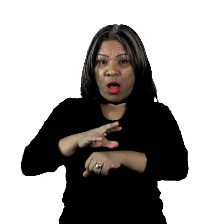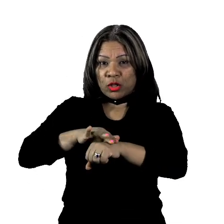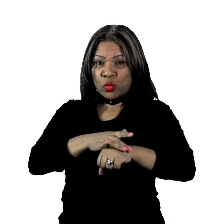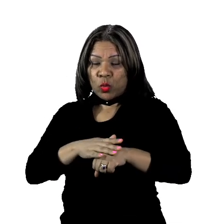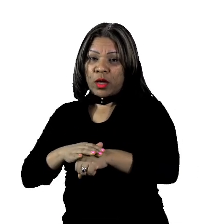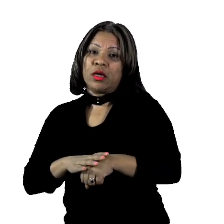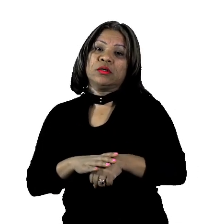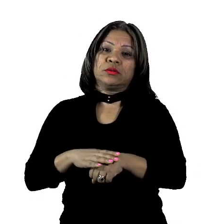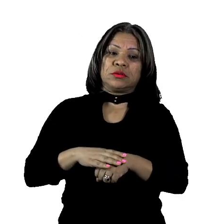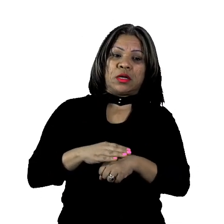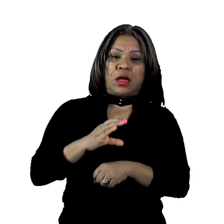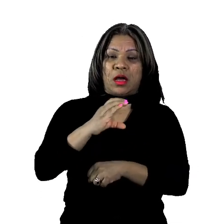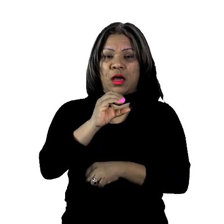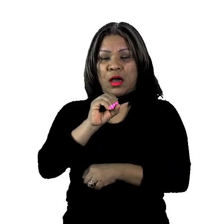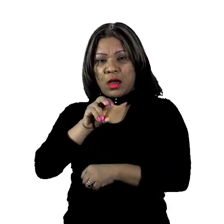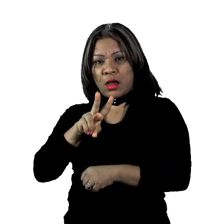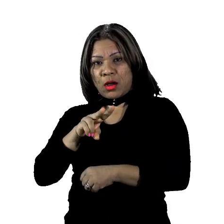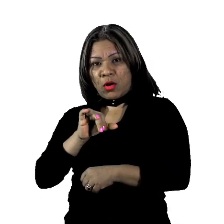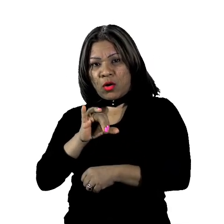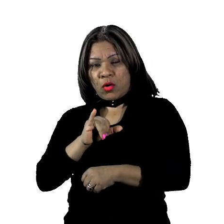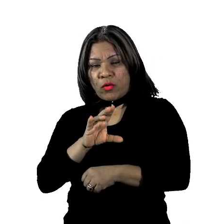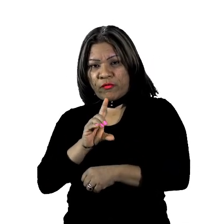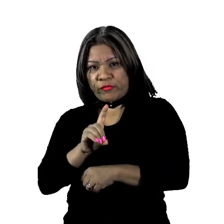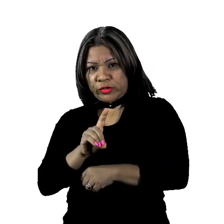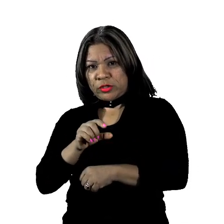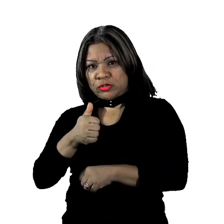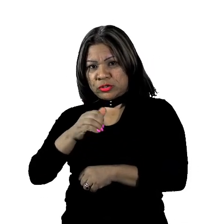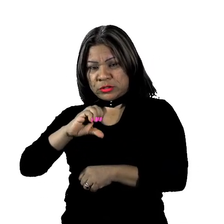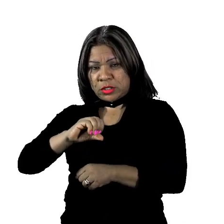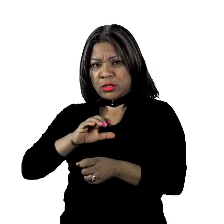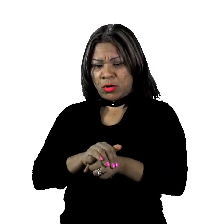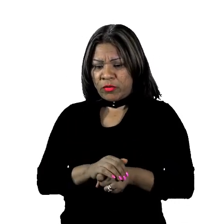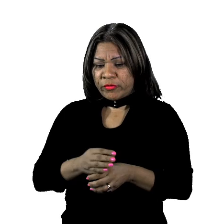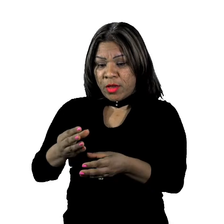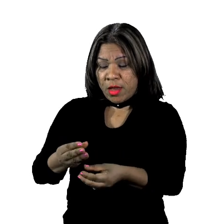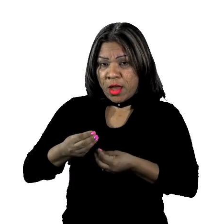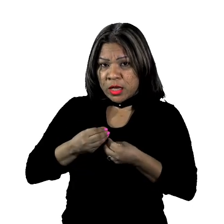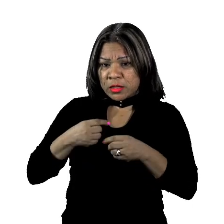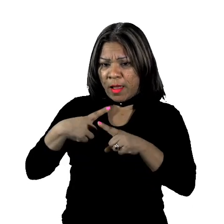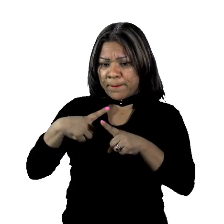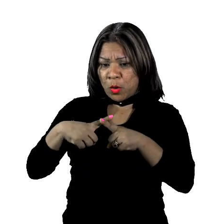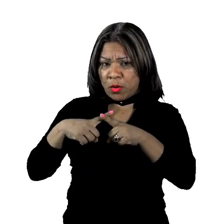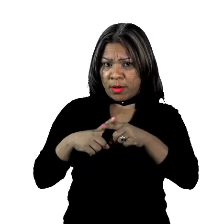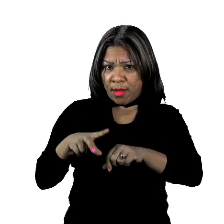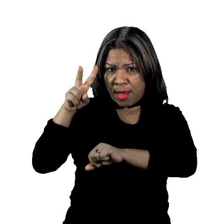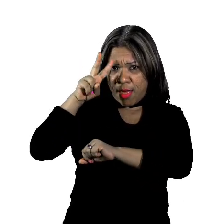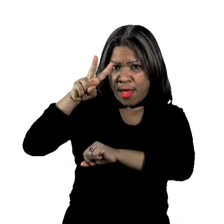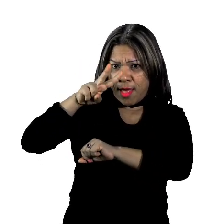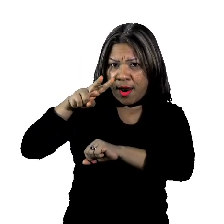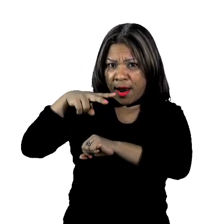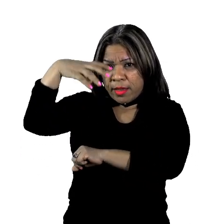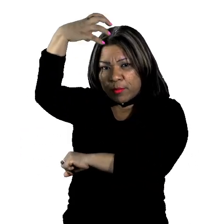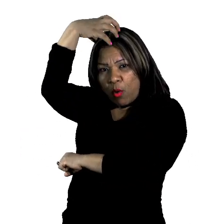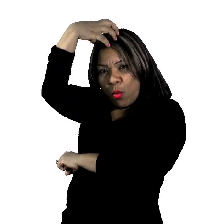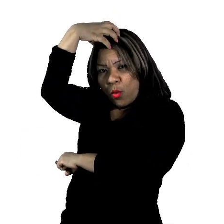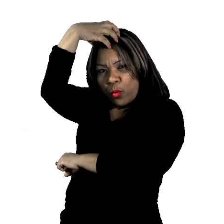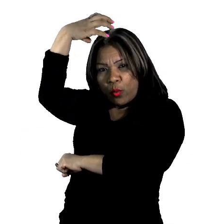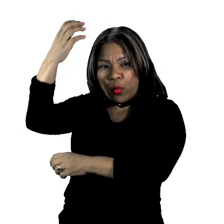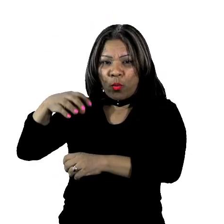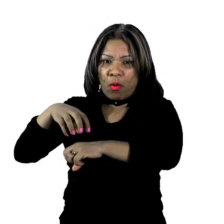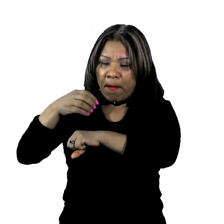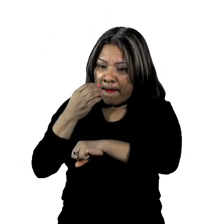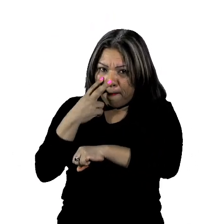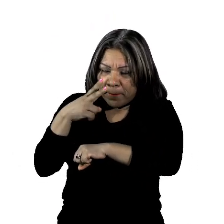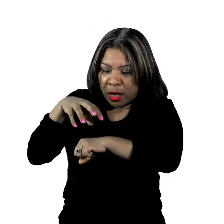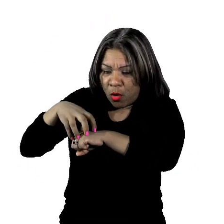Os vírus recebem este nome devido à sua superfície, que lembra uma coroa. Como o novo coronavírus